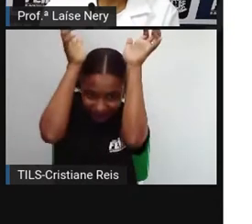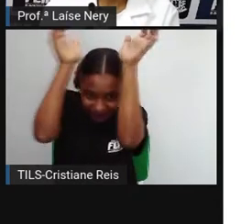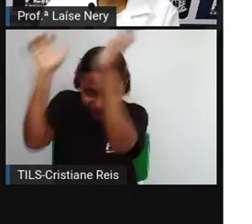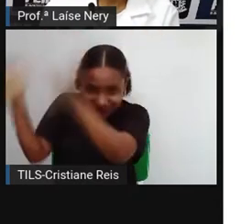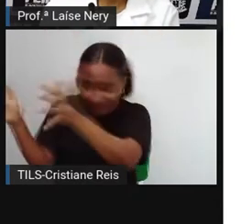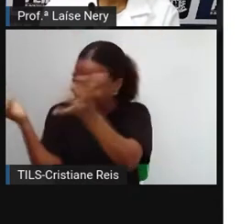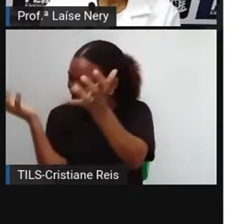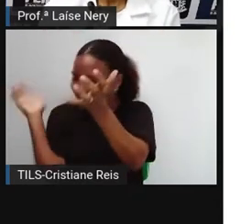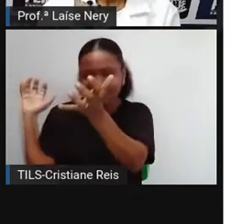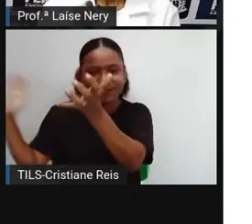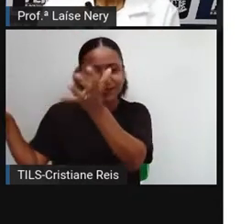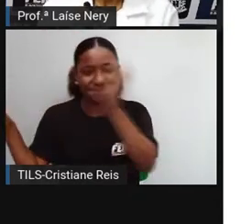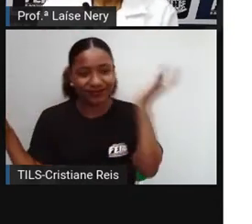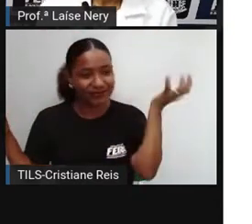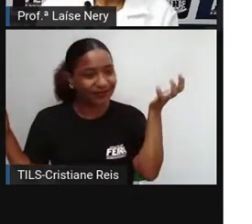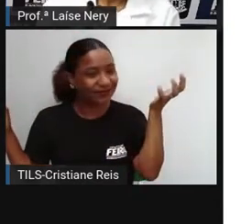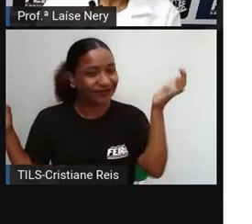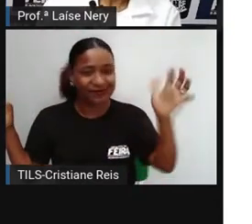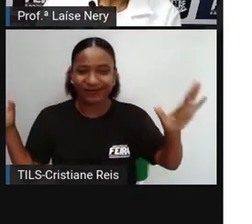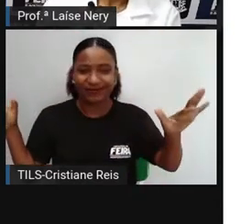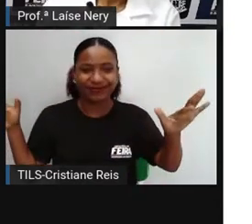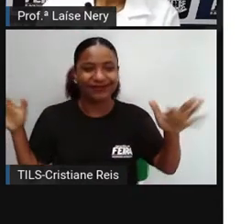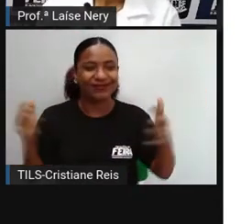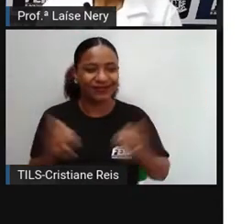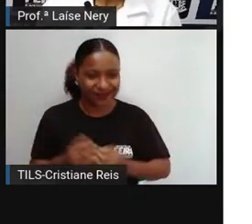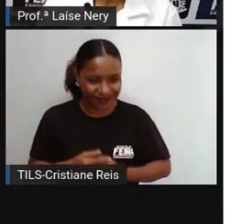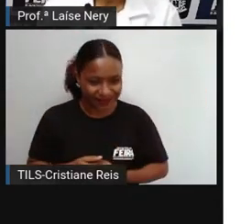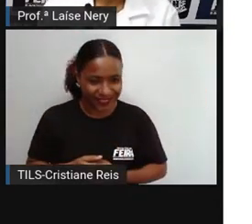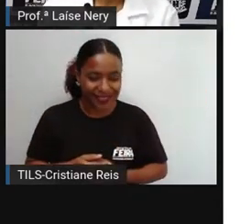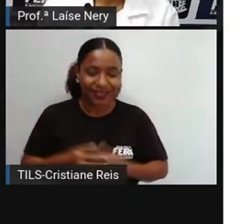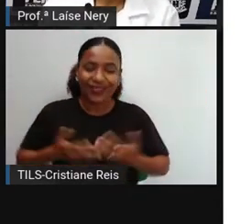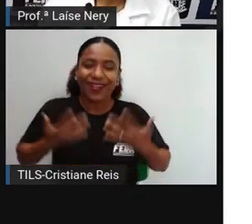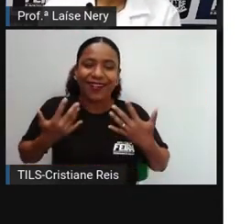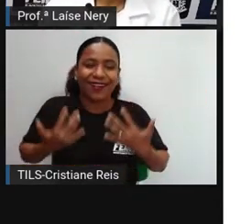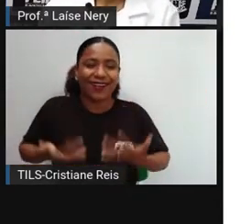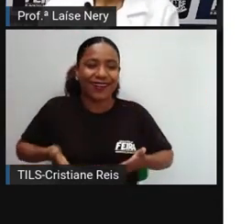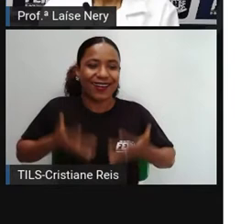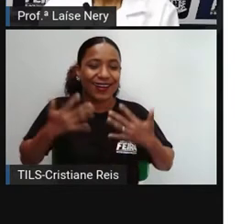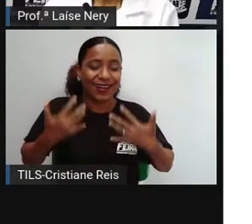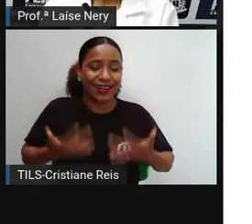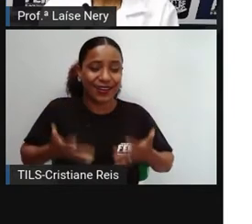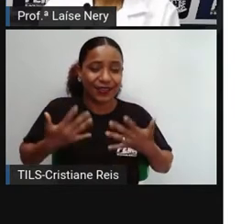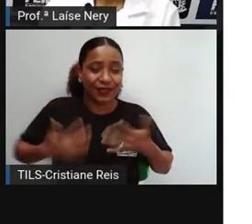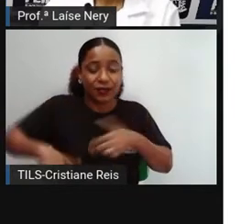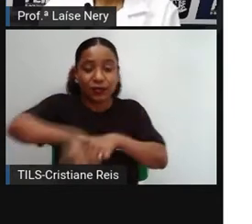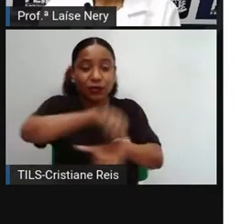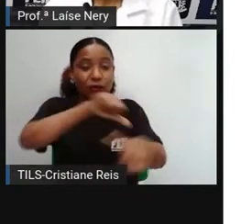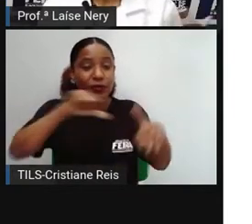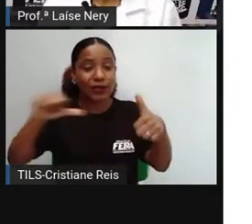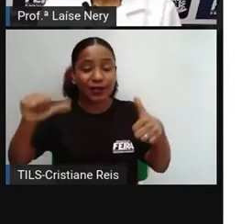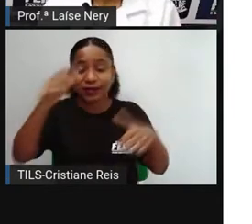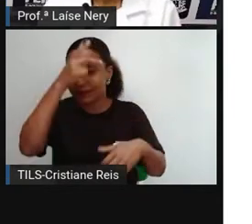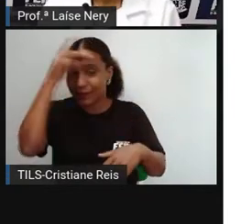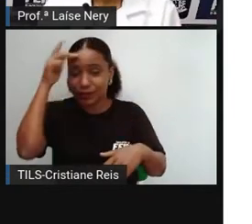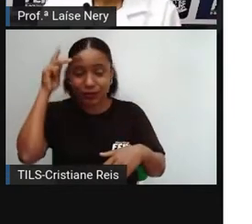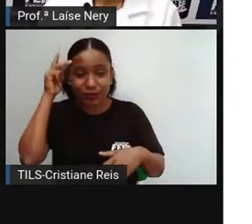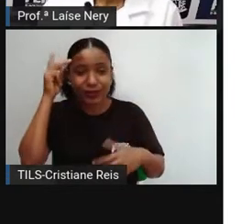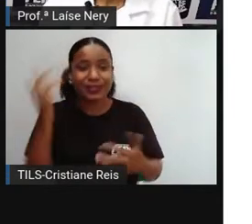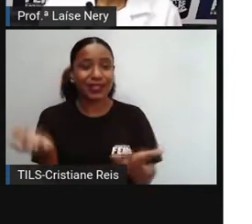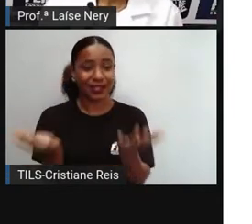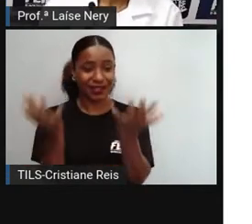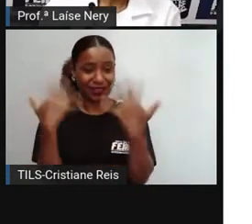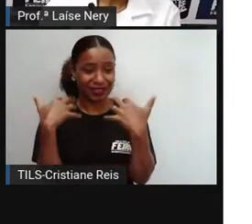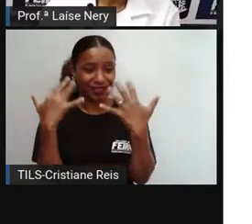cansado. Esse é o problema de muitas pessoas. Elas estão carregando cargas